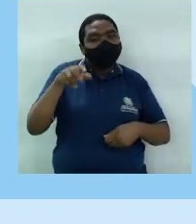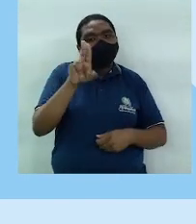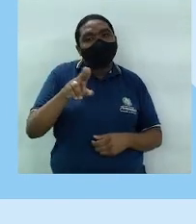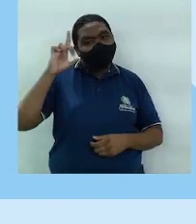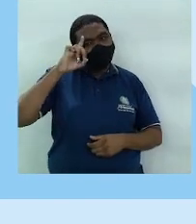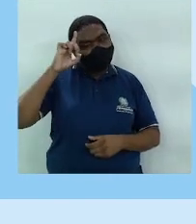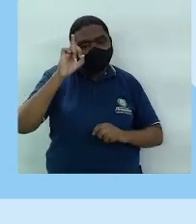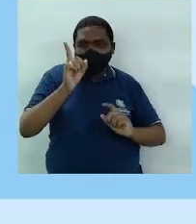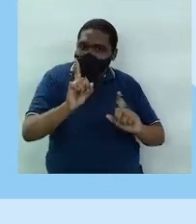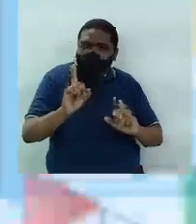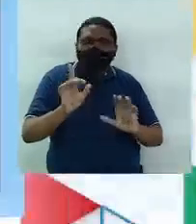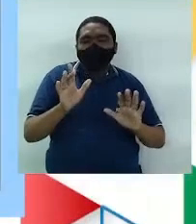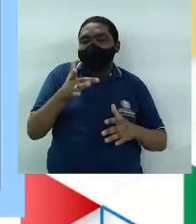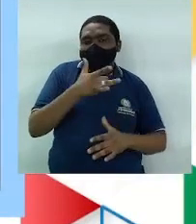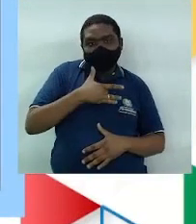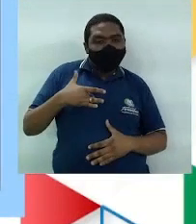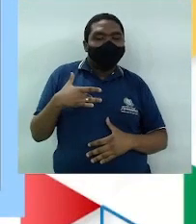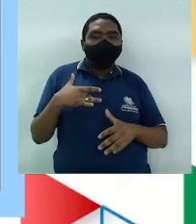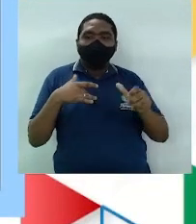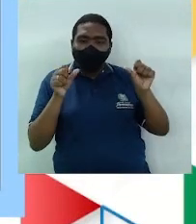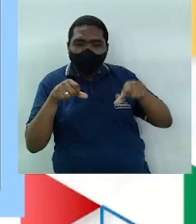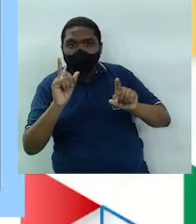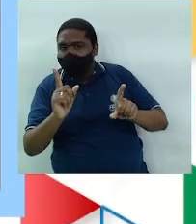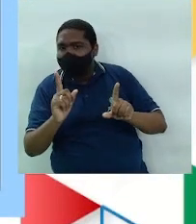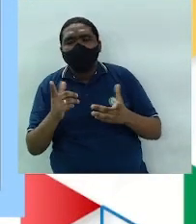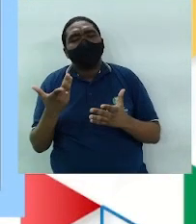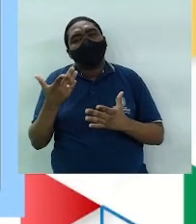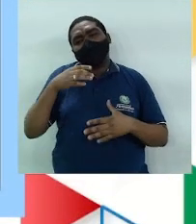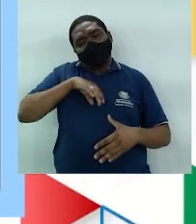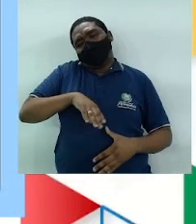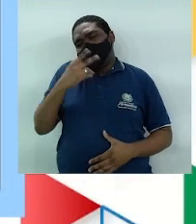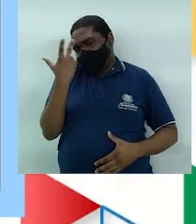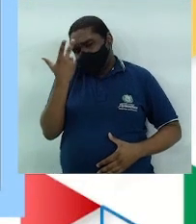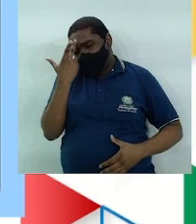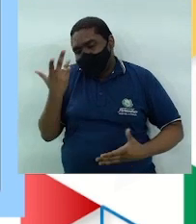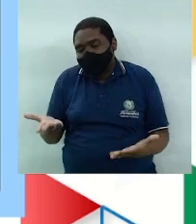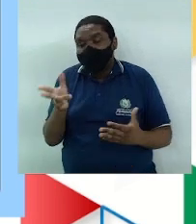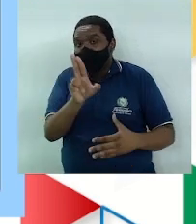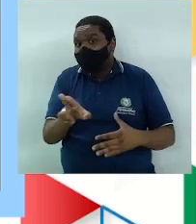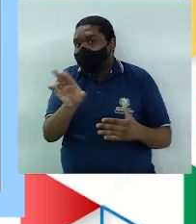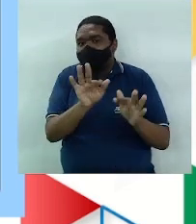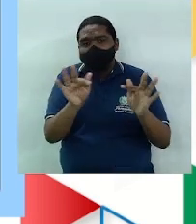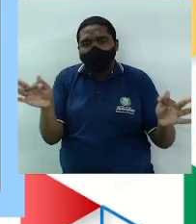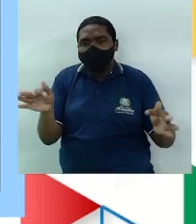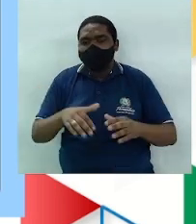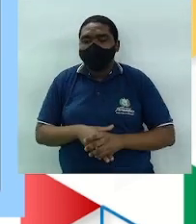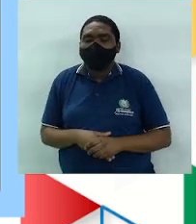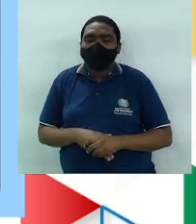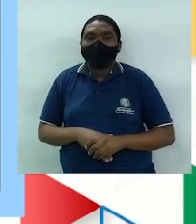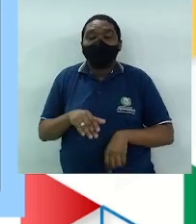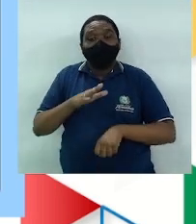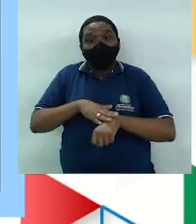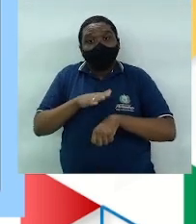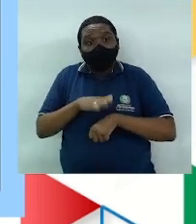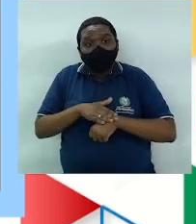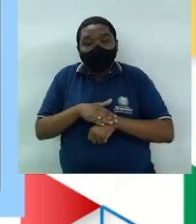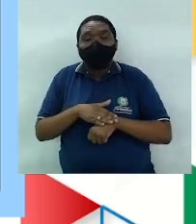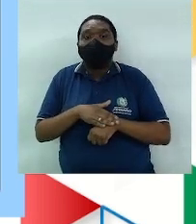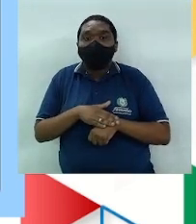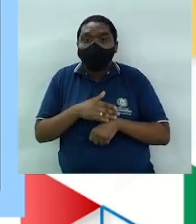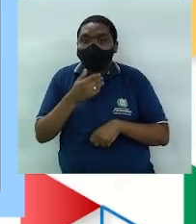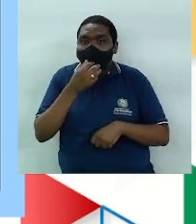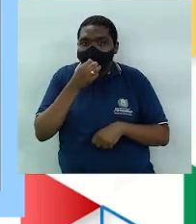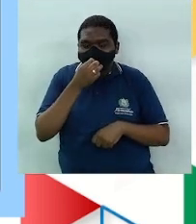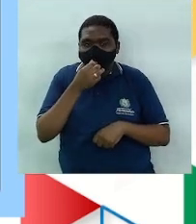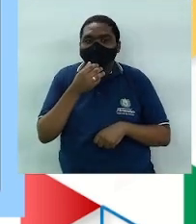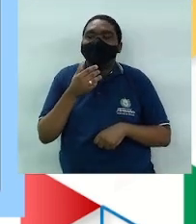prejudica a saúde nem interfere no ciclo menstrual. A utilização é bastante simples. O tempo de ação